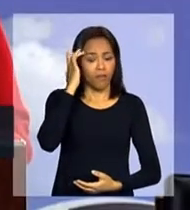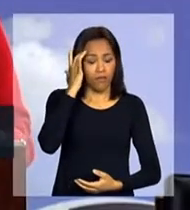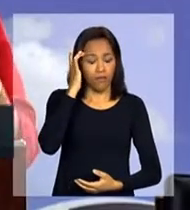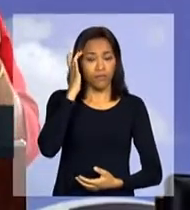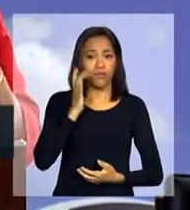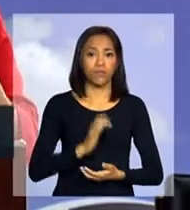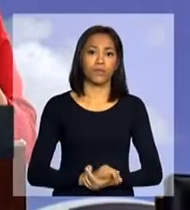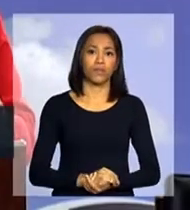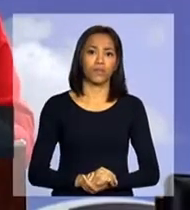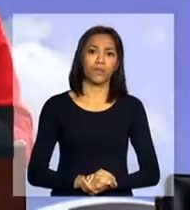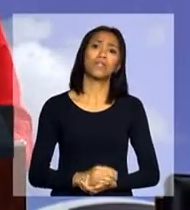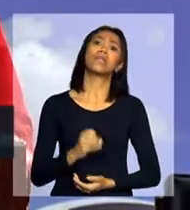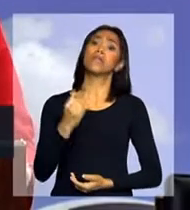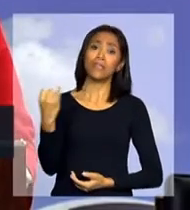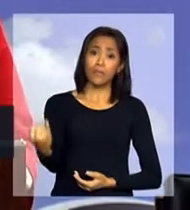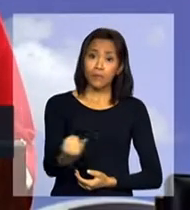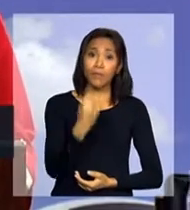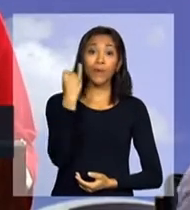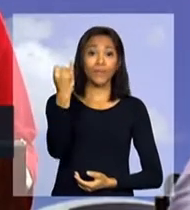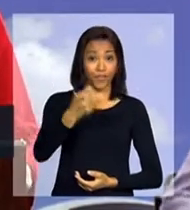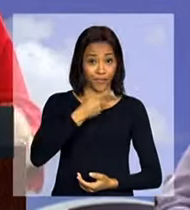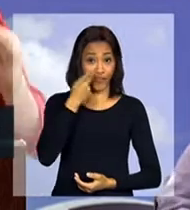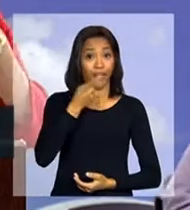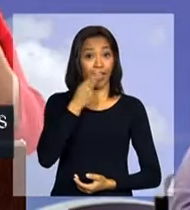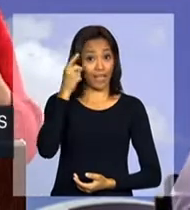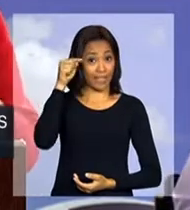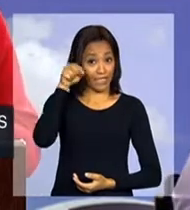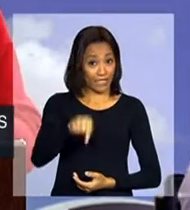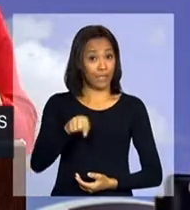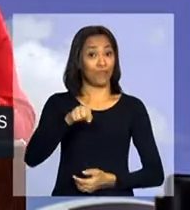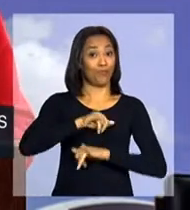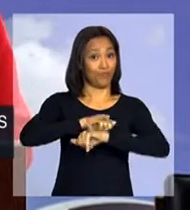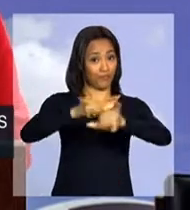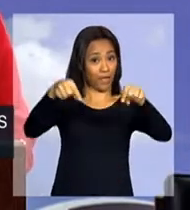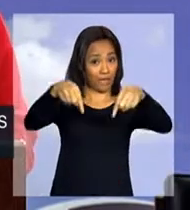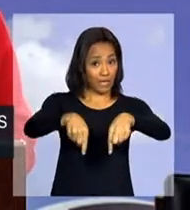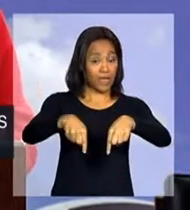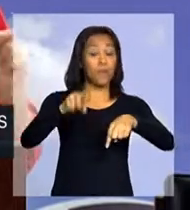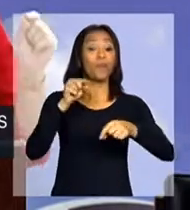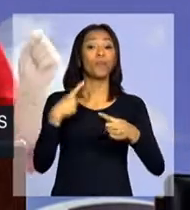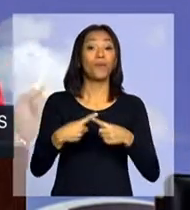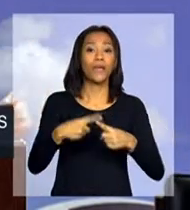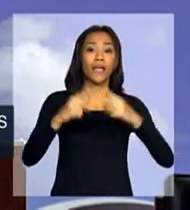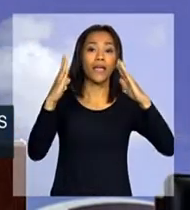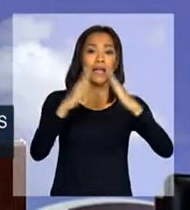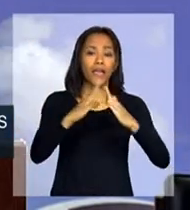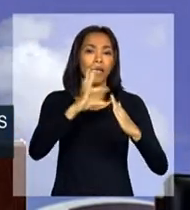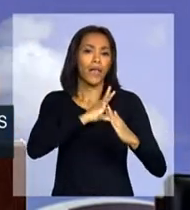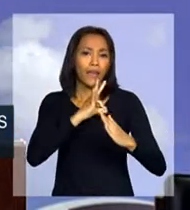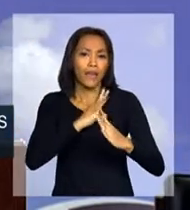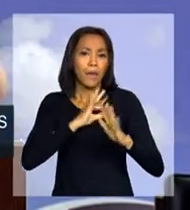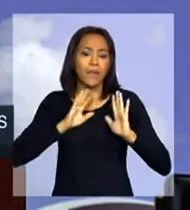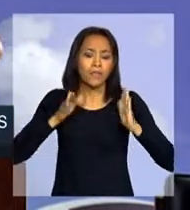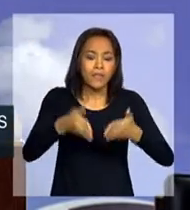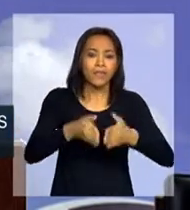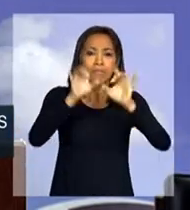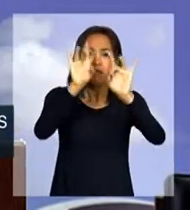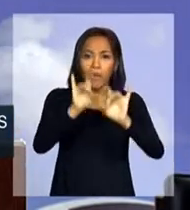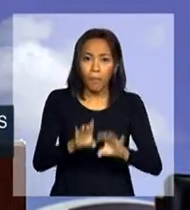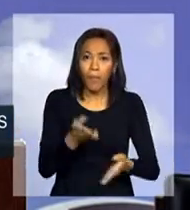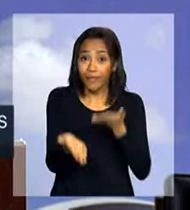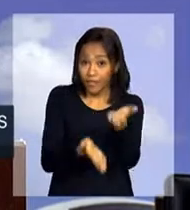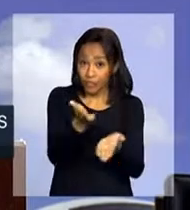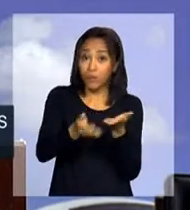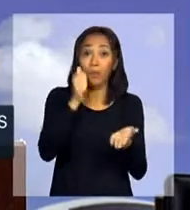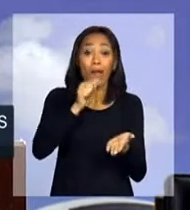Acho importante registrar isso, porque a delegacia da mulher é um elemento essencial